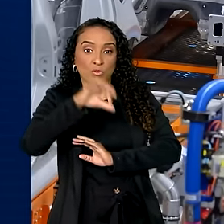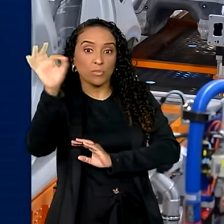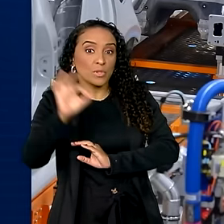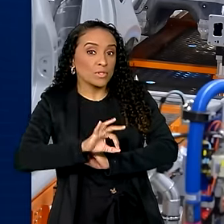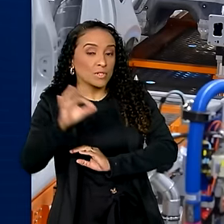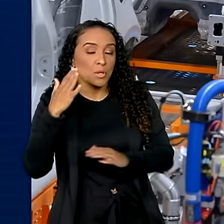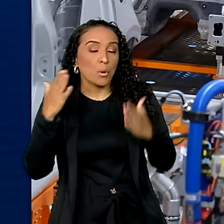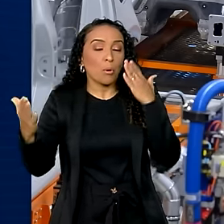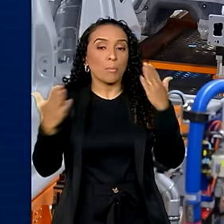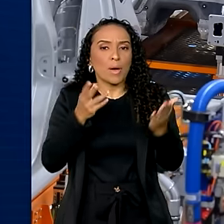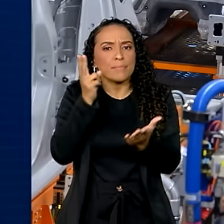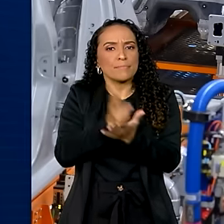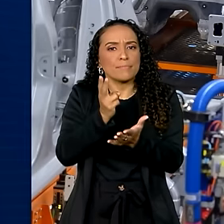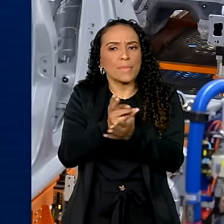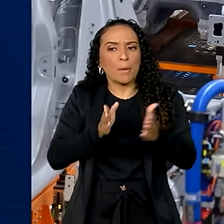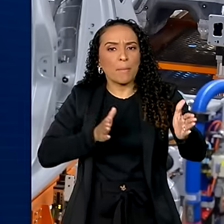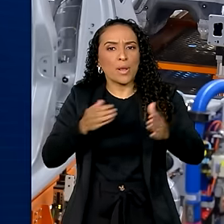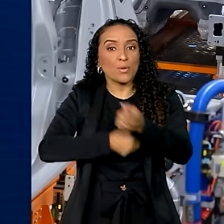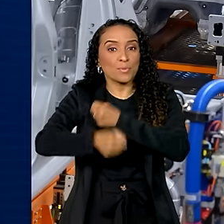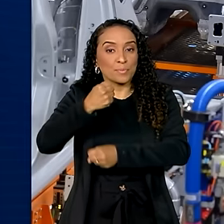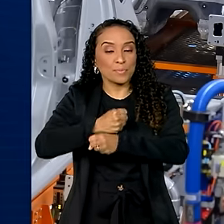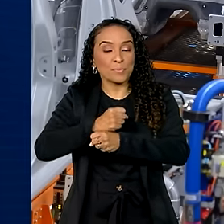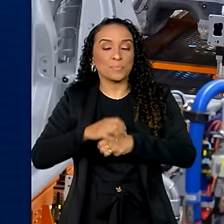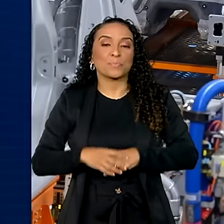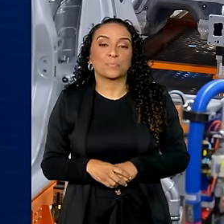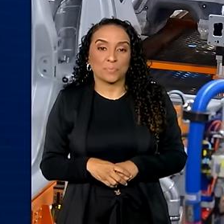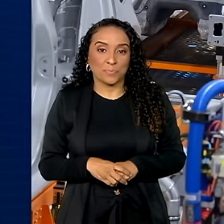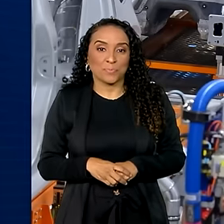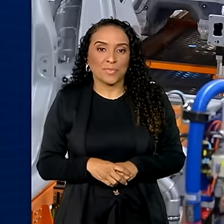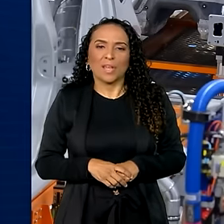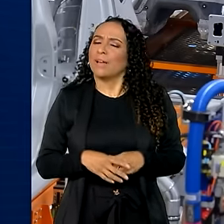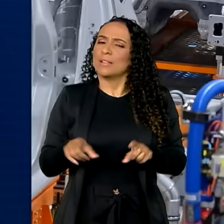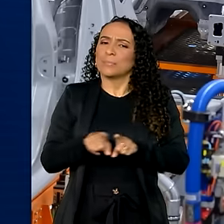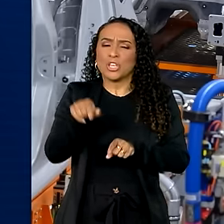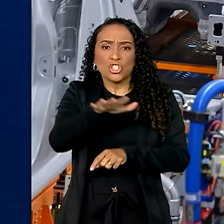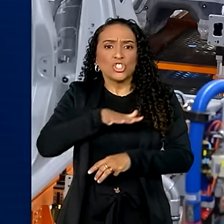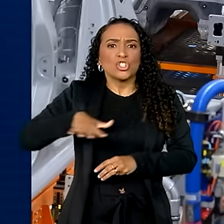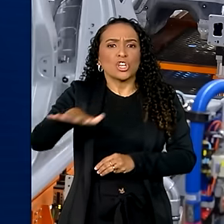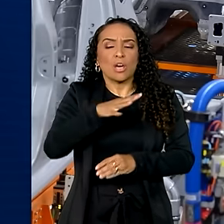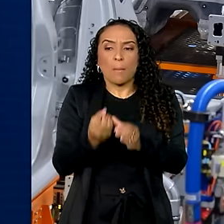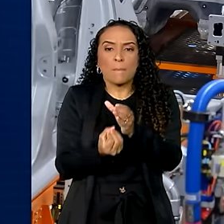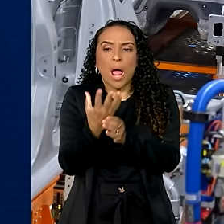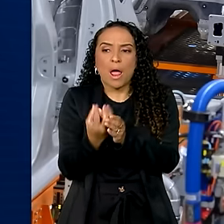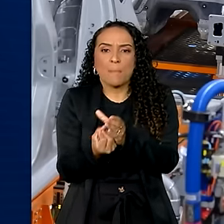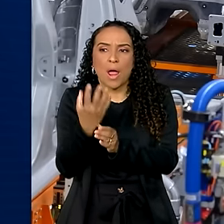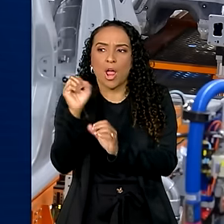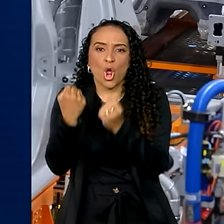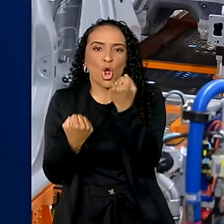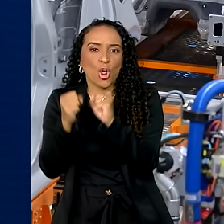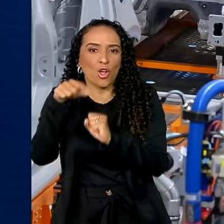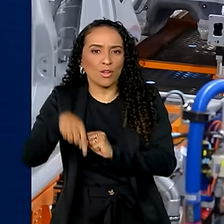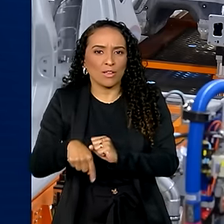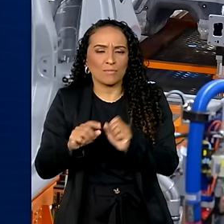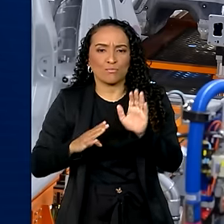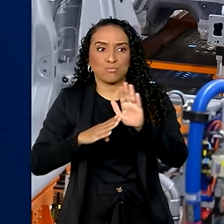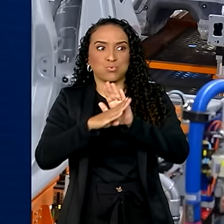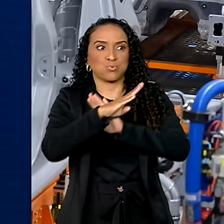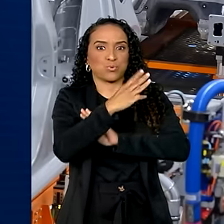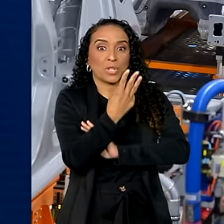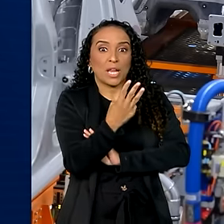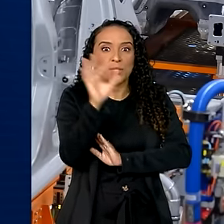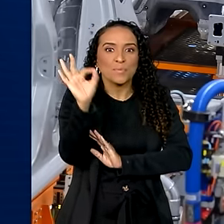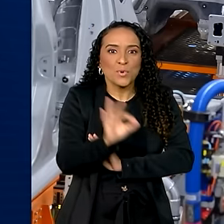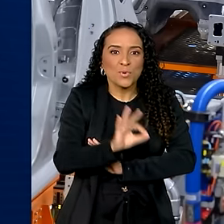comparado ao mesmo período do ano passado. E, de modo geral, a produção industrial cresceu 3